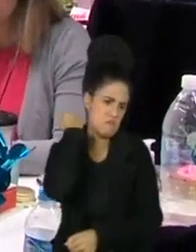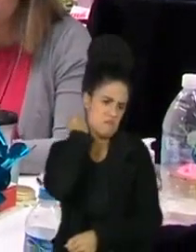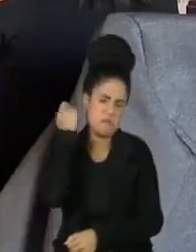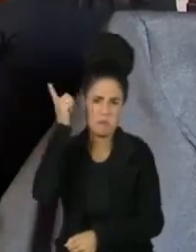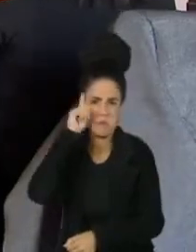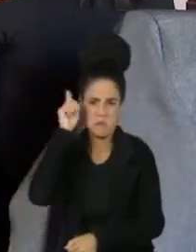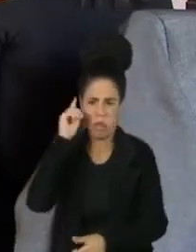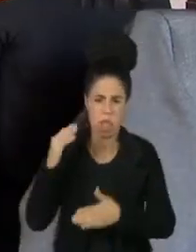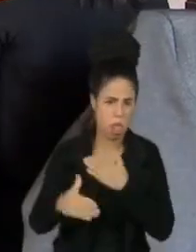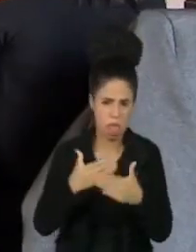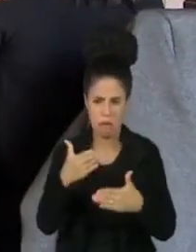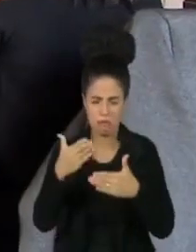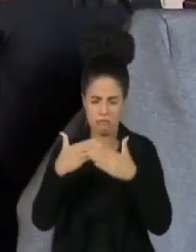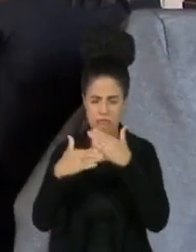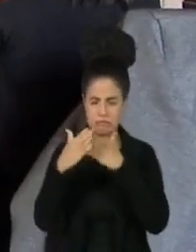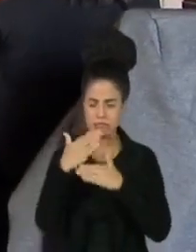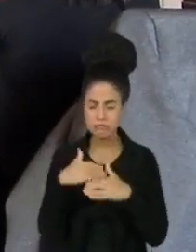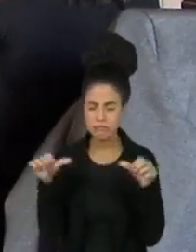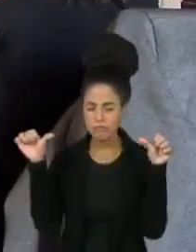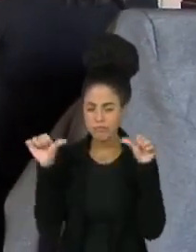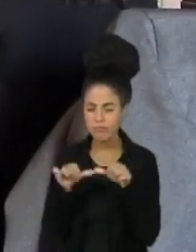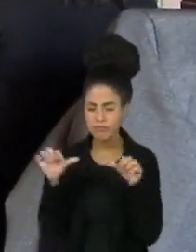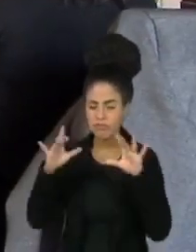não vai conseguir resultados. Ele certamente vai adoecer esse time.